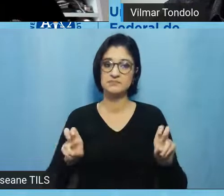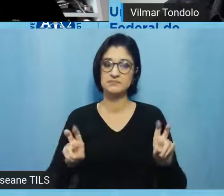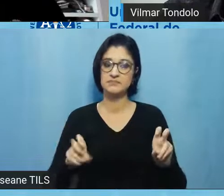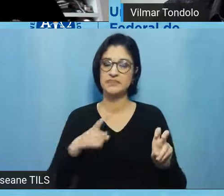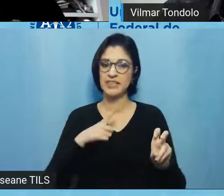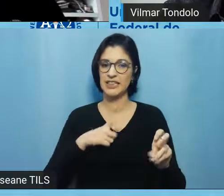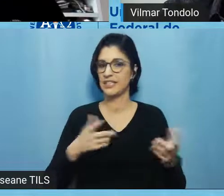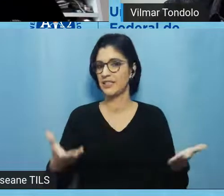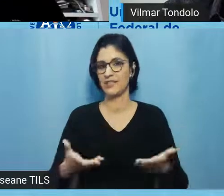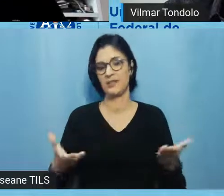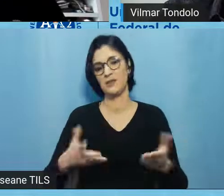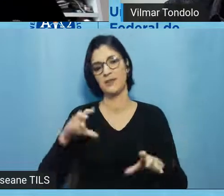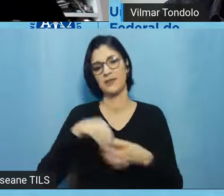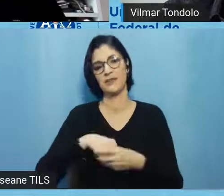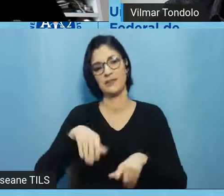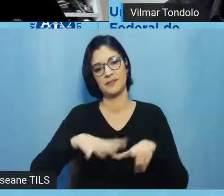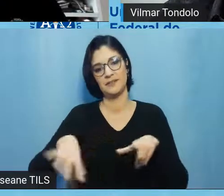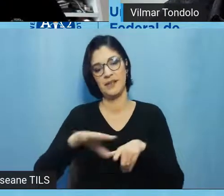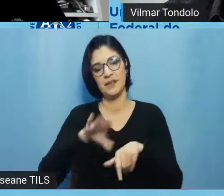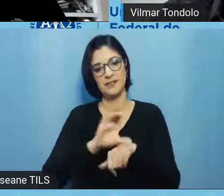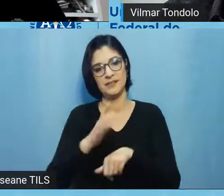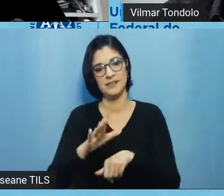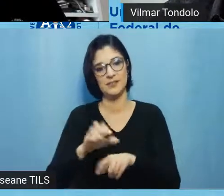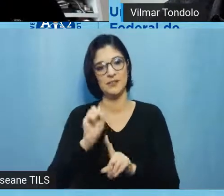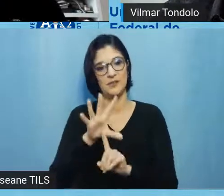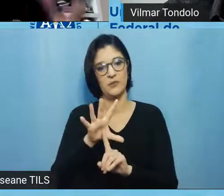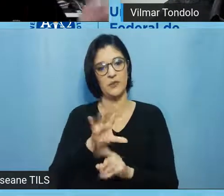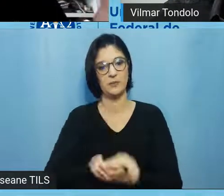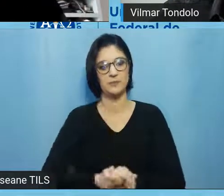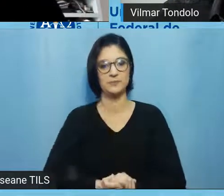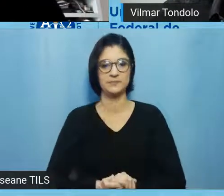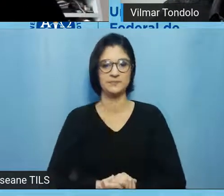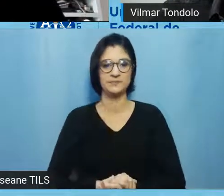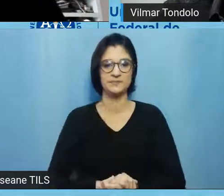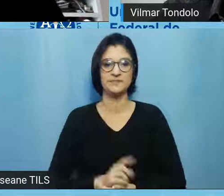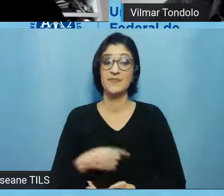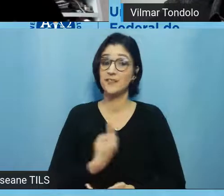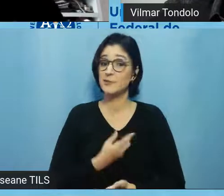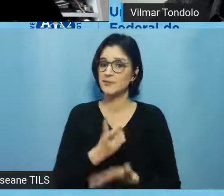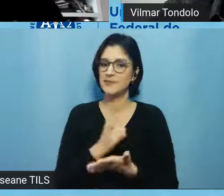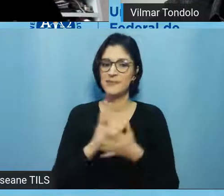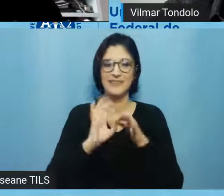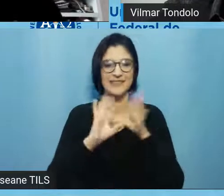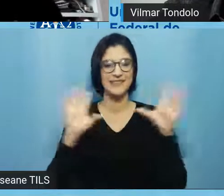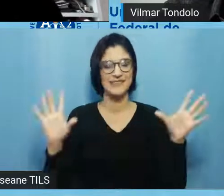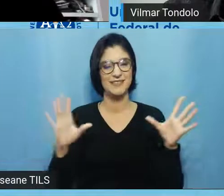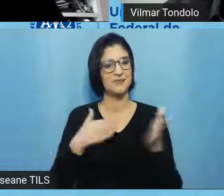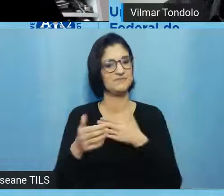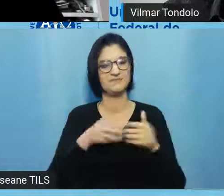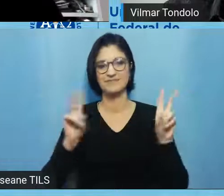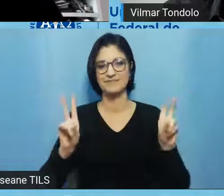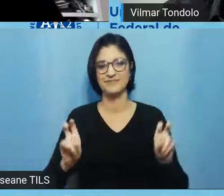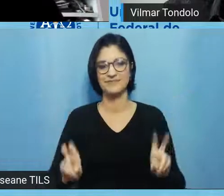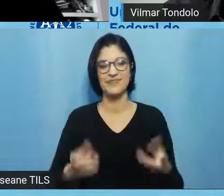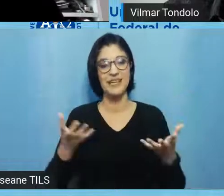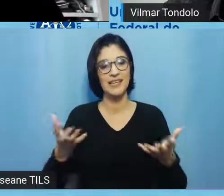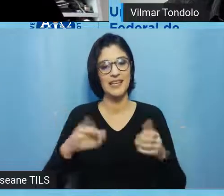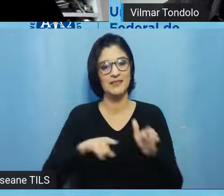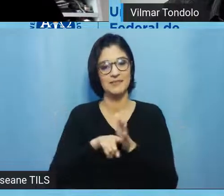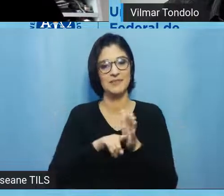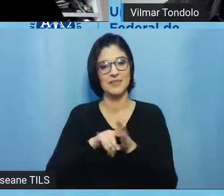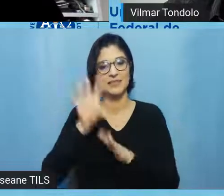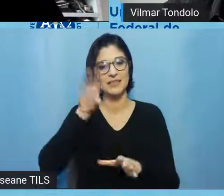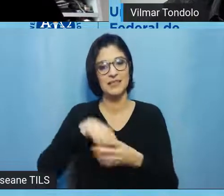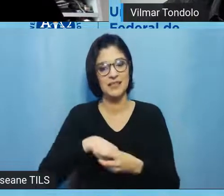voga aí na comunidade científica da UFTEL, e estamos totalmente à disposição para todos os temas que envolvam a pesquisa na universidade,